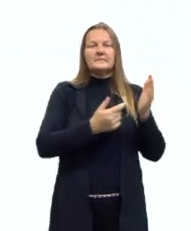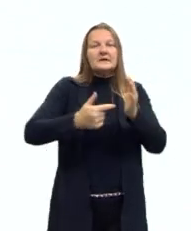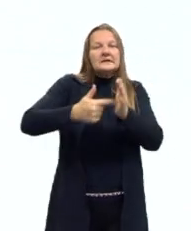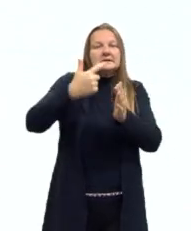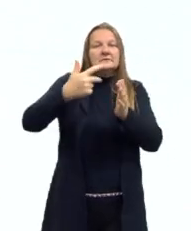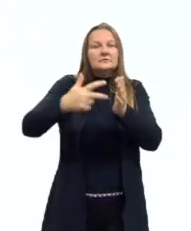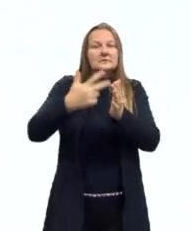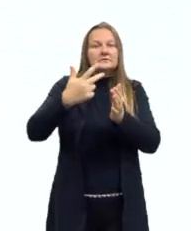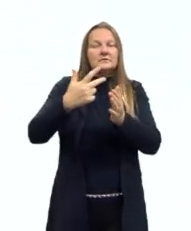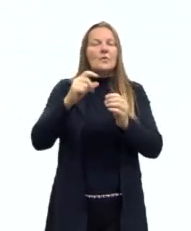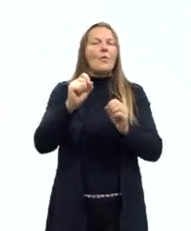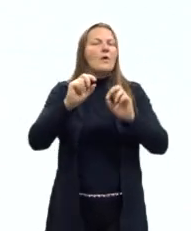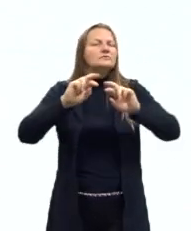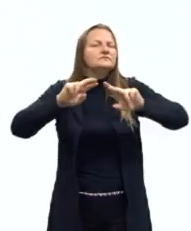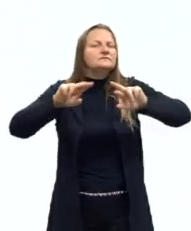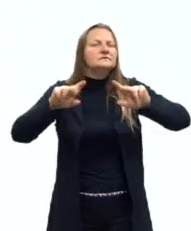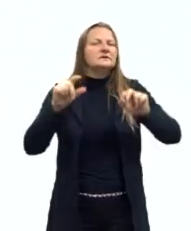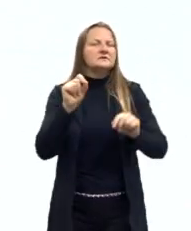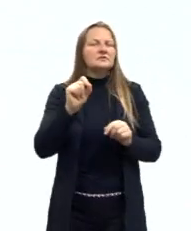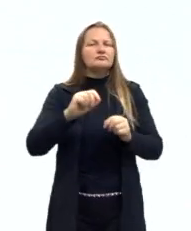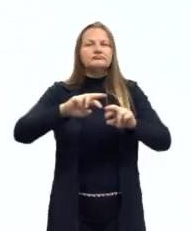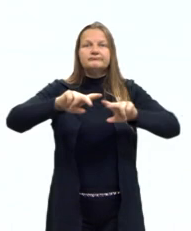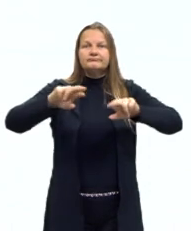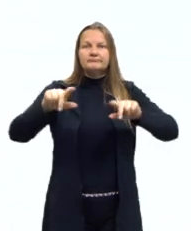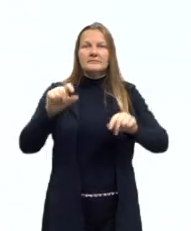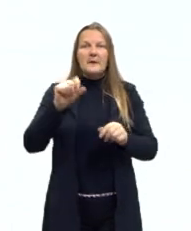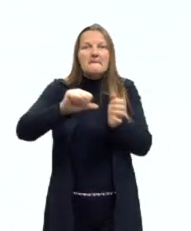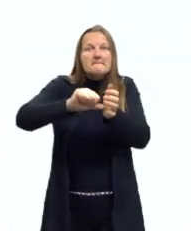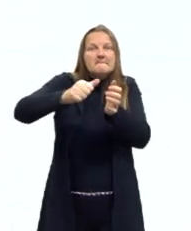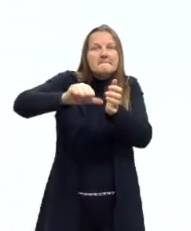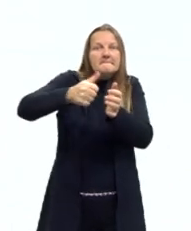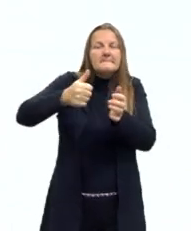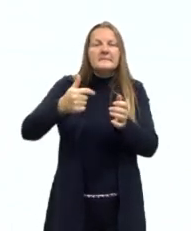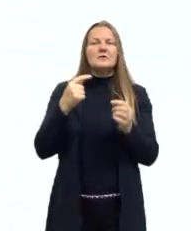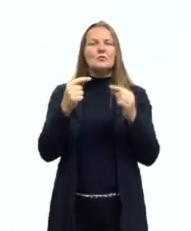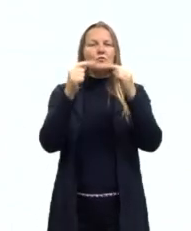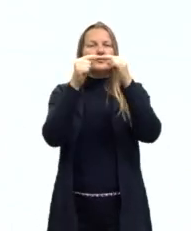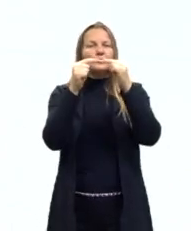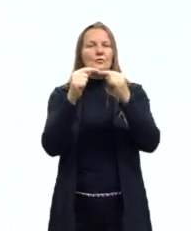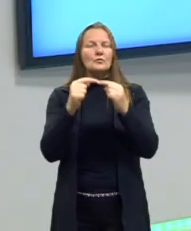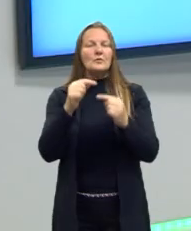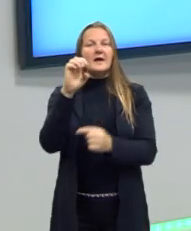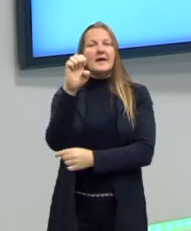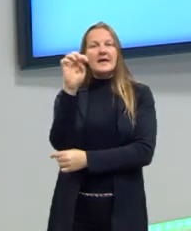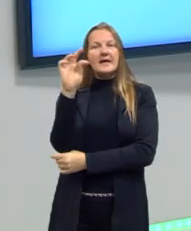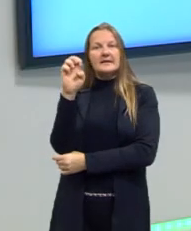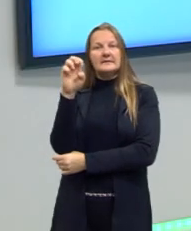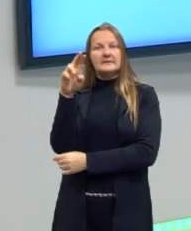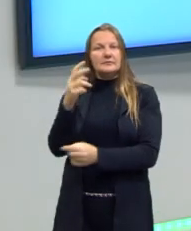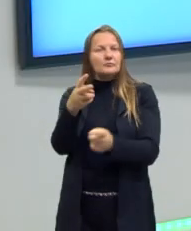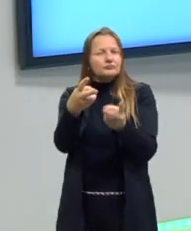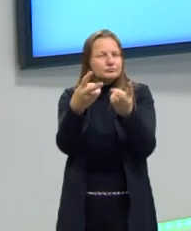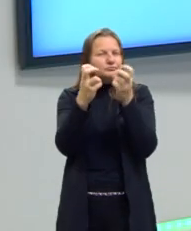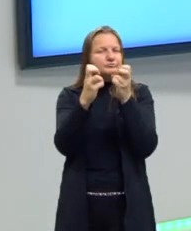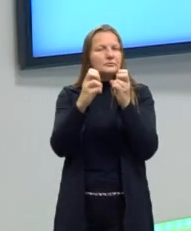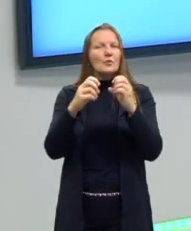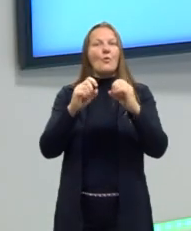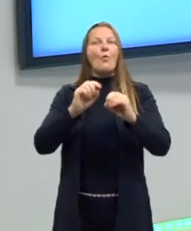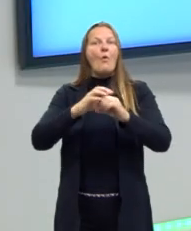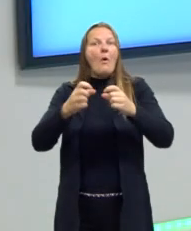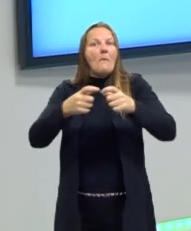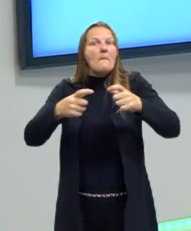terciárias, a diferença é que o primeiro a gente tem que fazer como os éteres, né? Que a gente identifica qual a cadeia